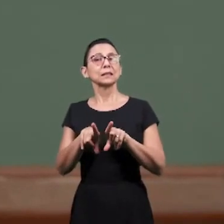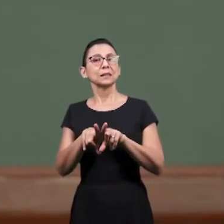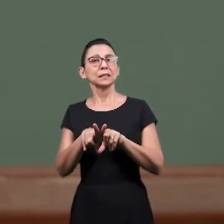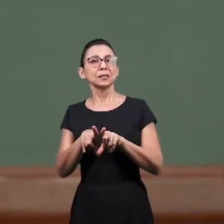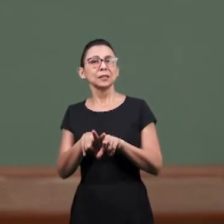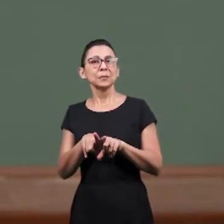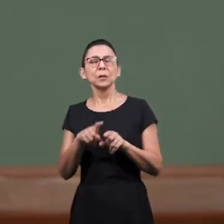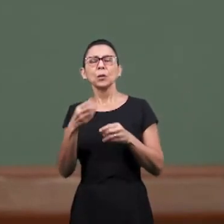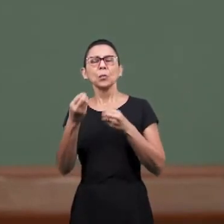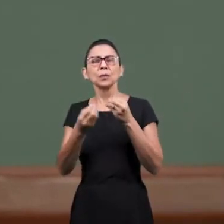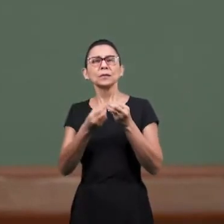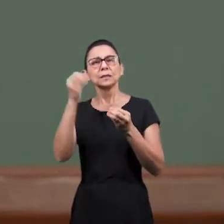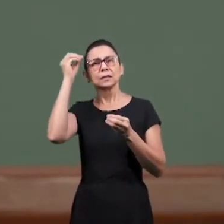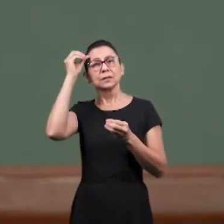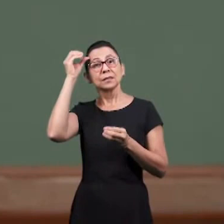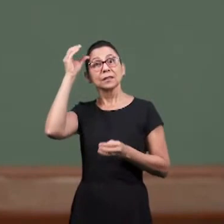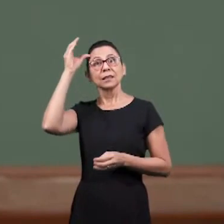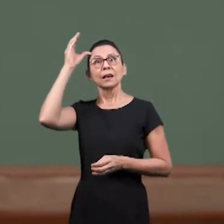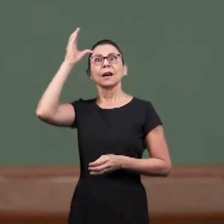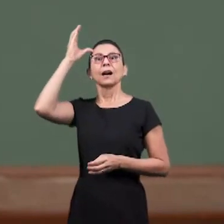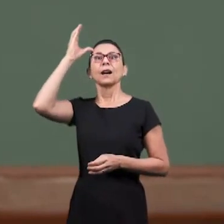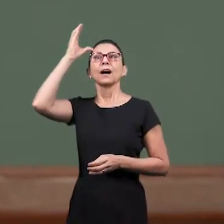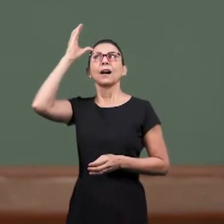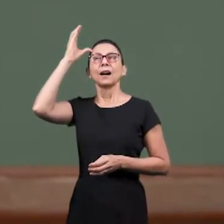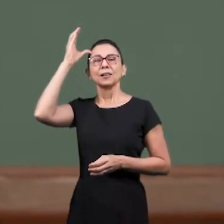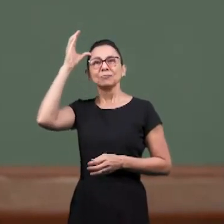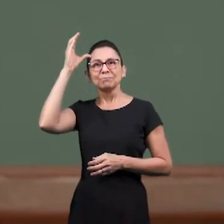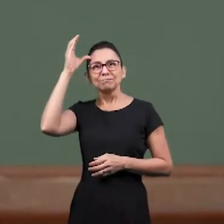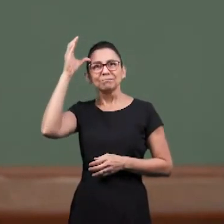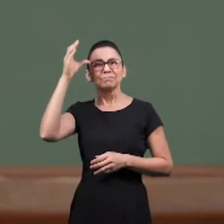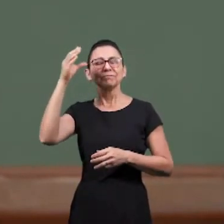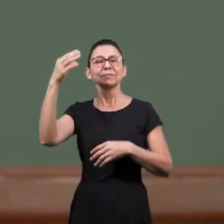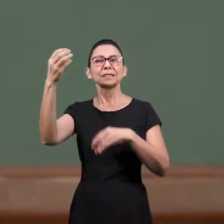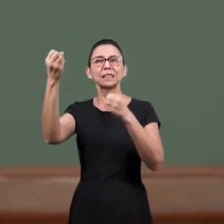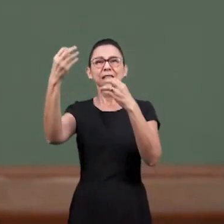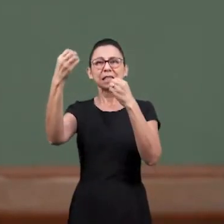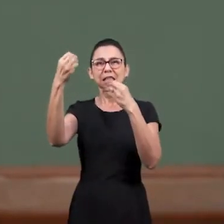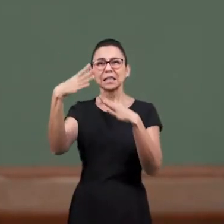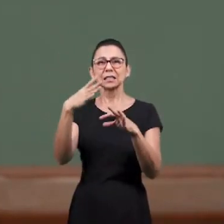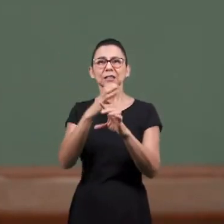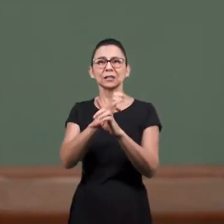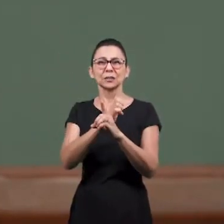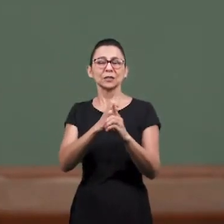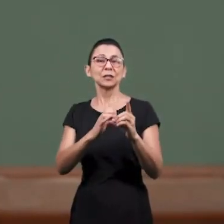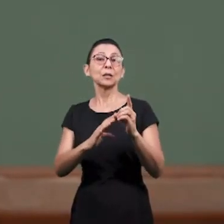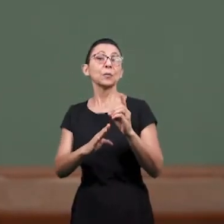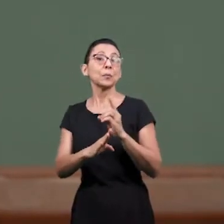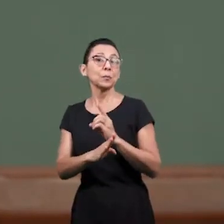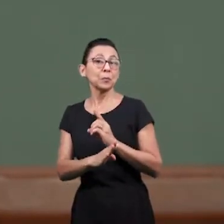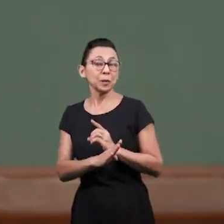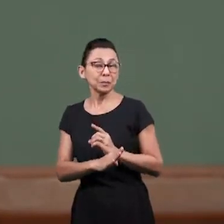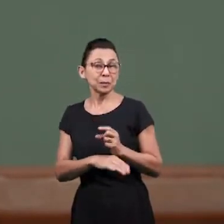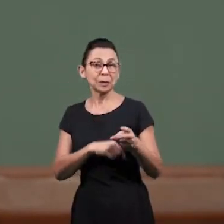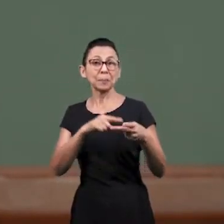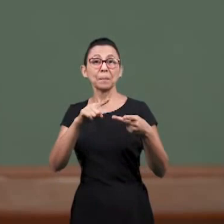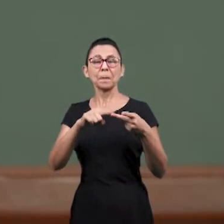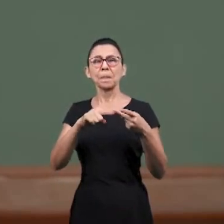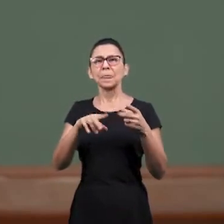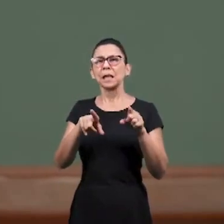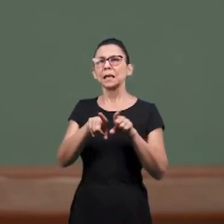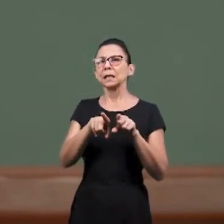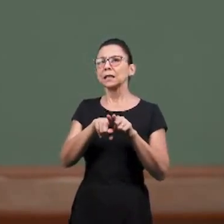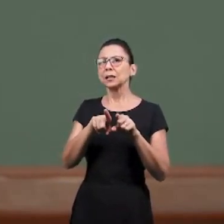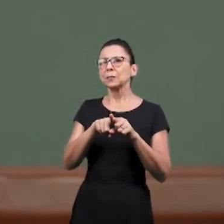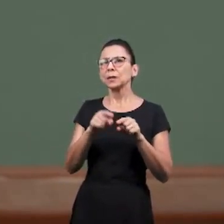aquilo que vocês têm alcançado em termos de ensino no estudo no Escola Bíblica e em que a